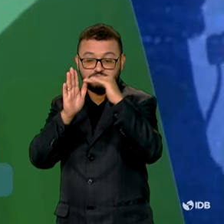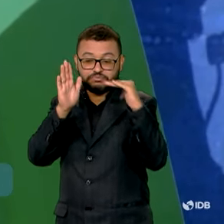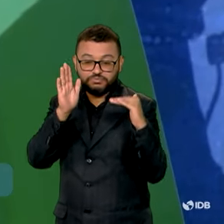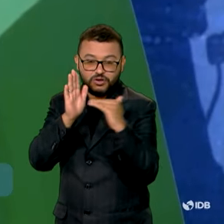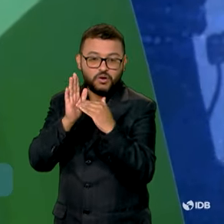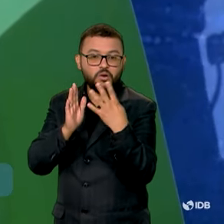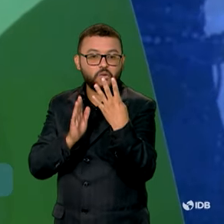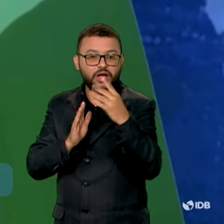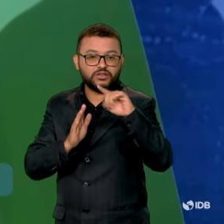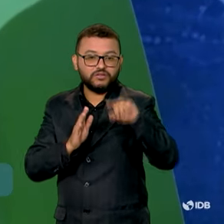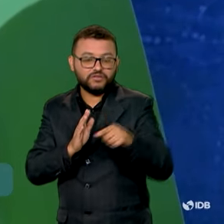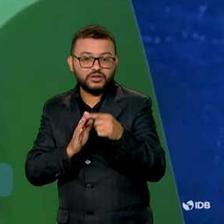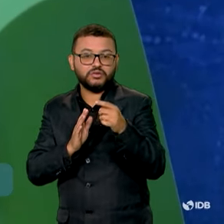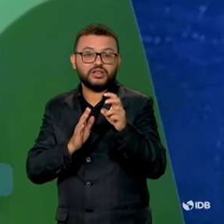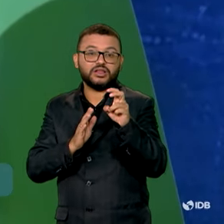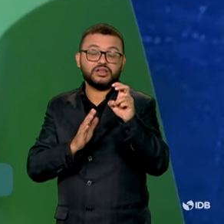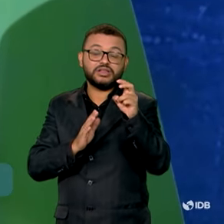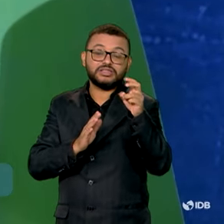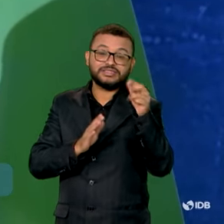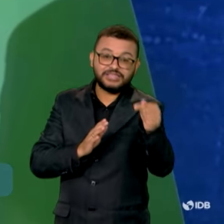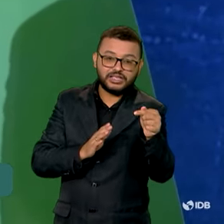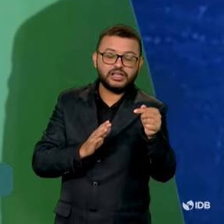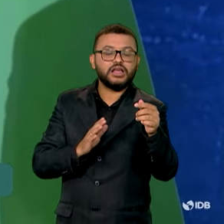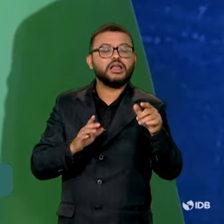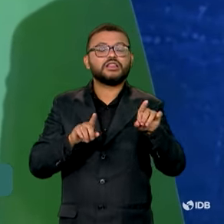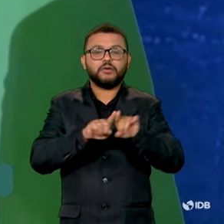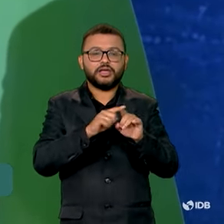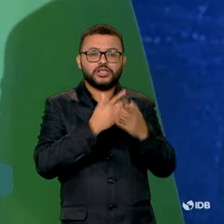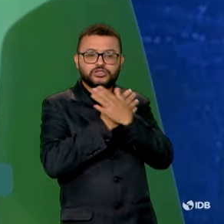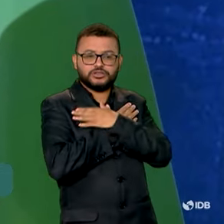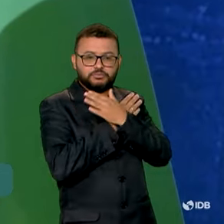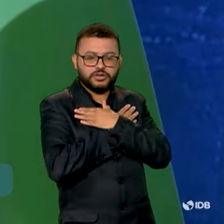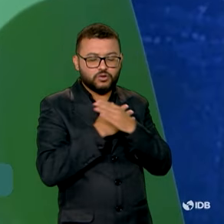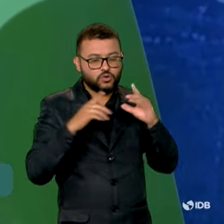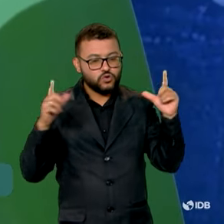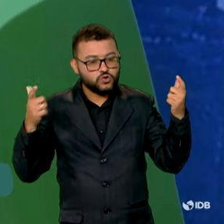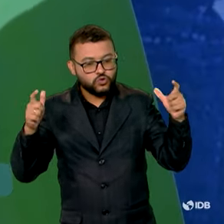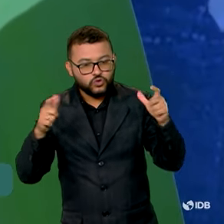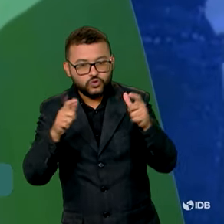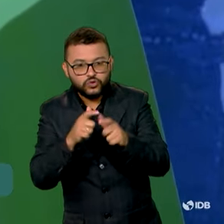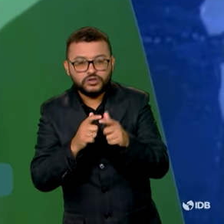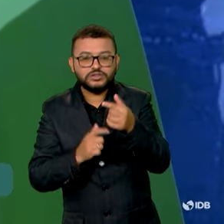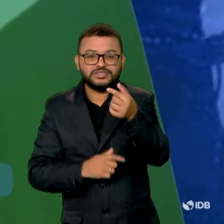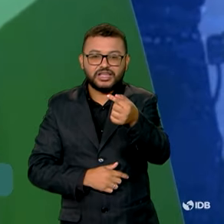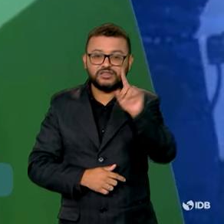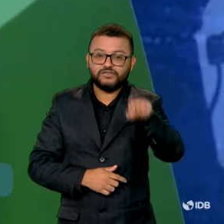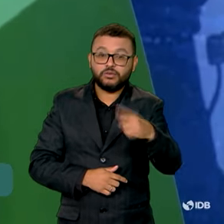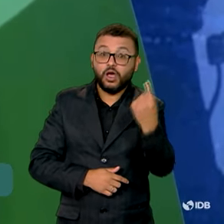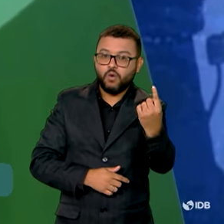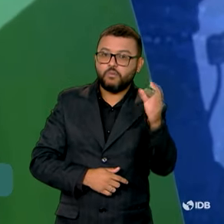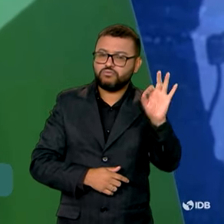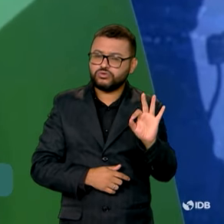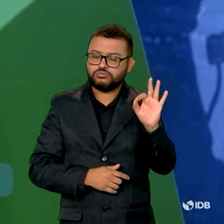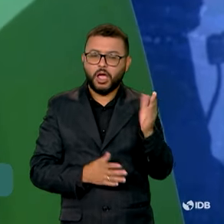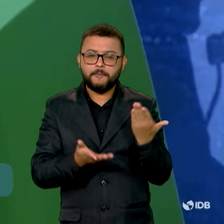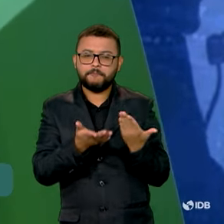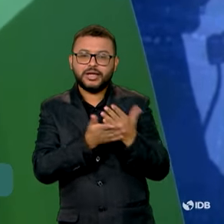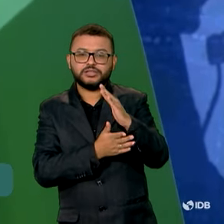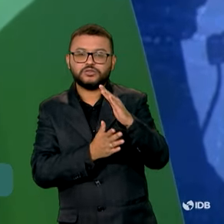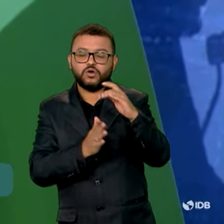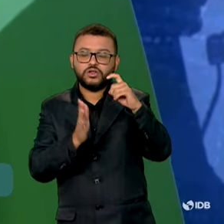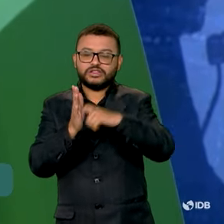,7, o desemprego caiu para 7,1 e aprovamos a